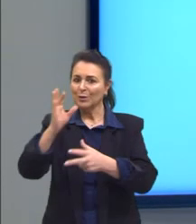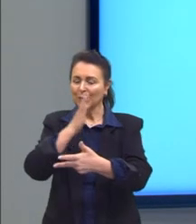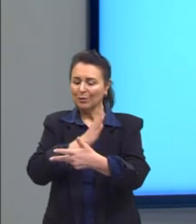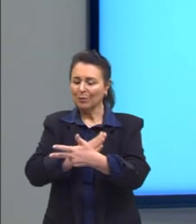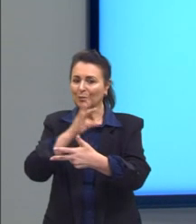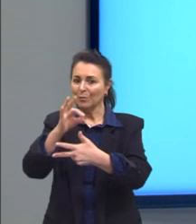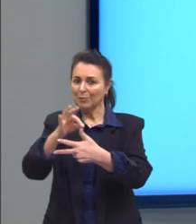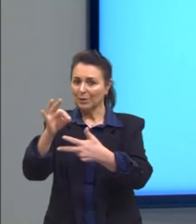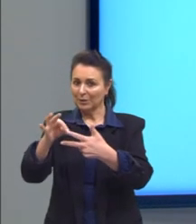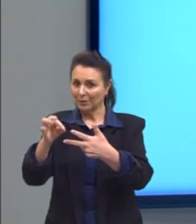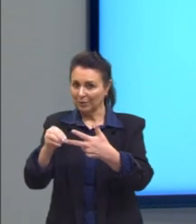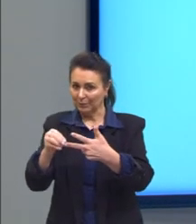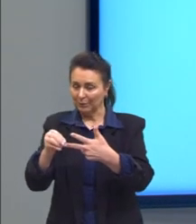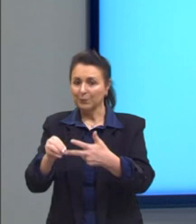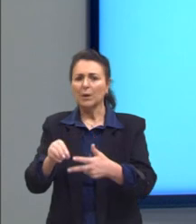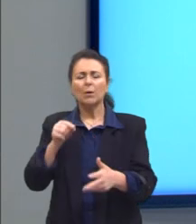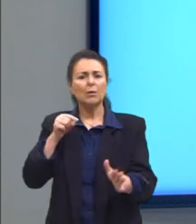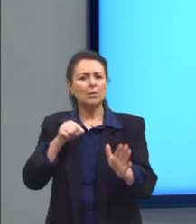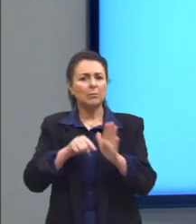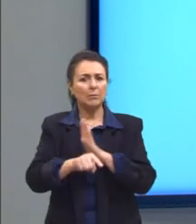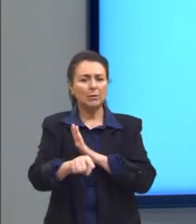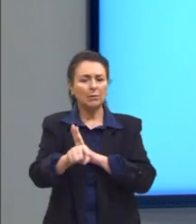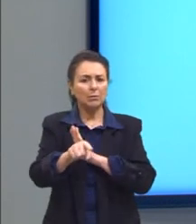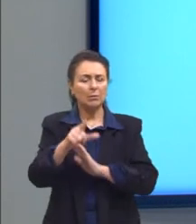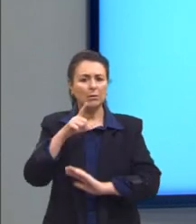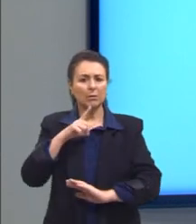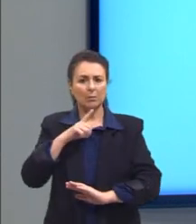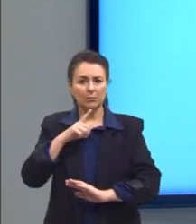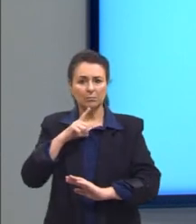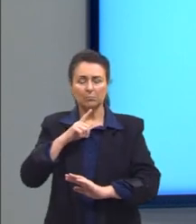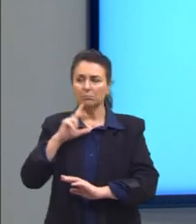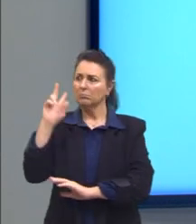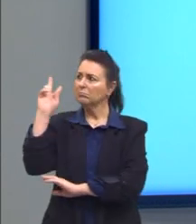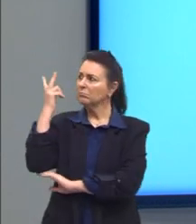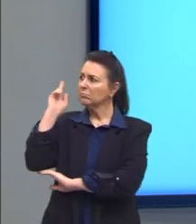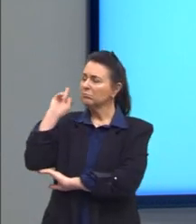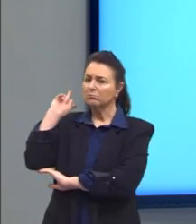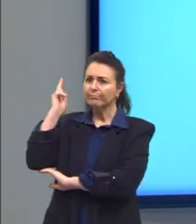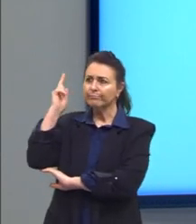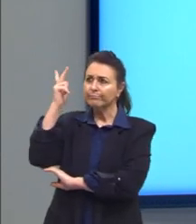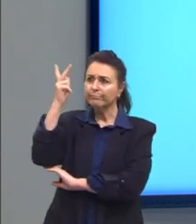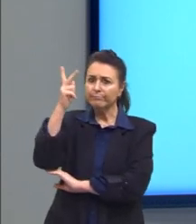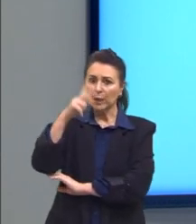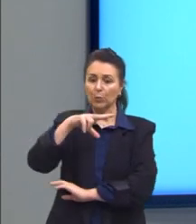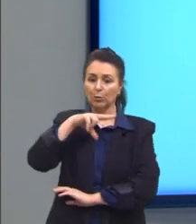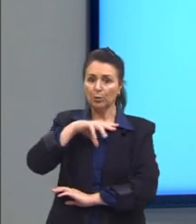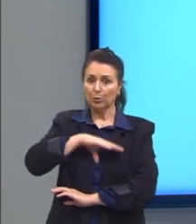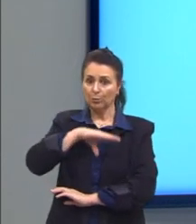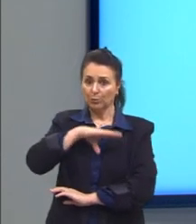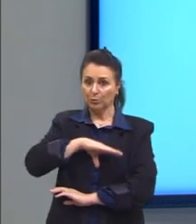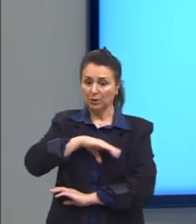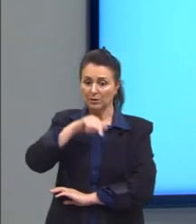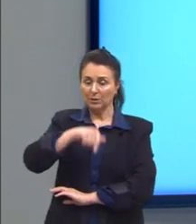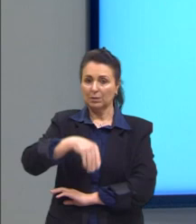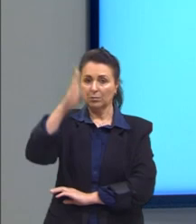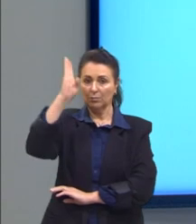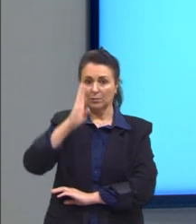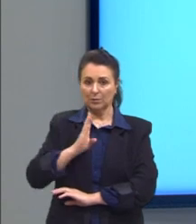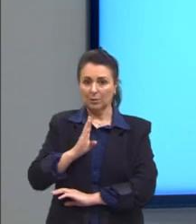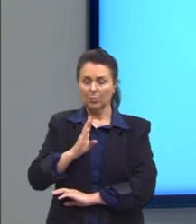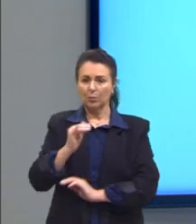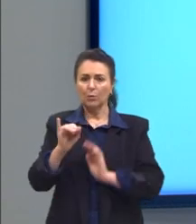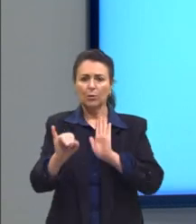pede a questão? Através desse breve histórico da língua portuguesa no Brasil, um dos elementos de